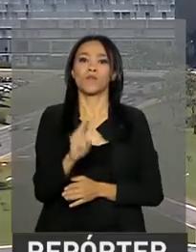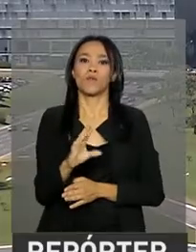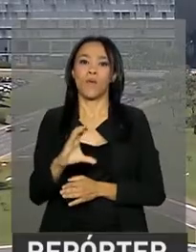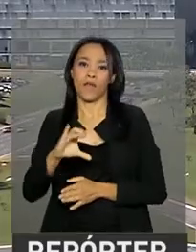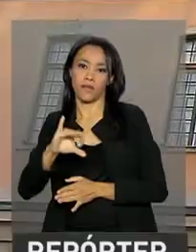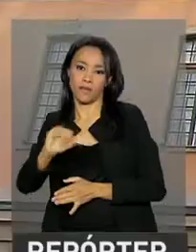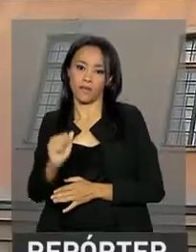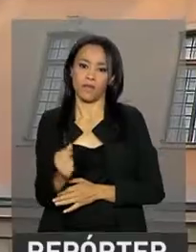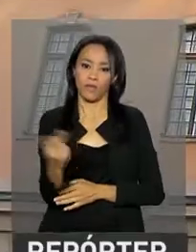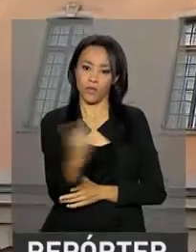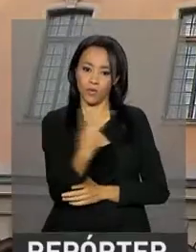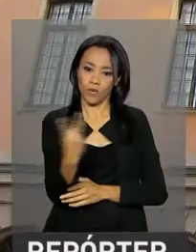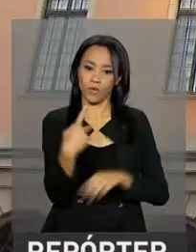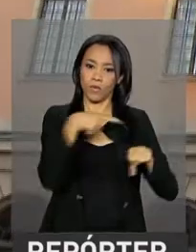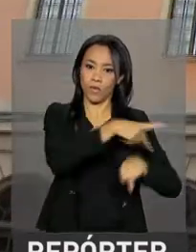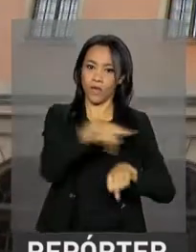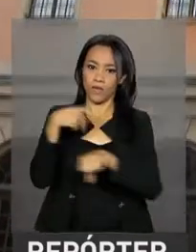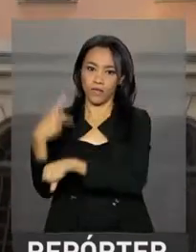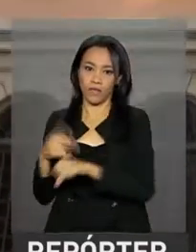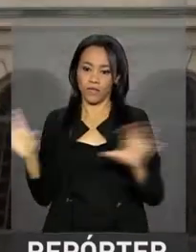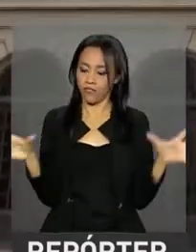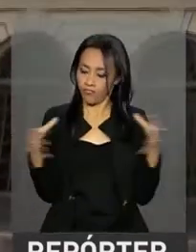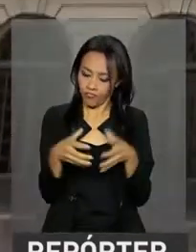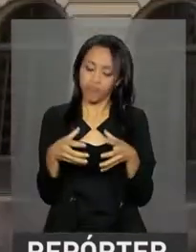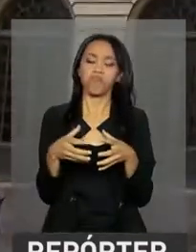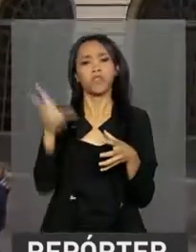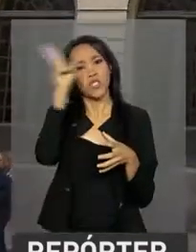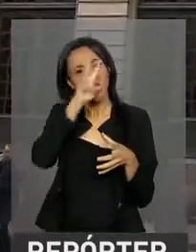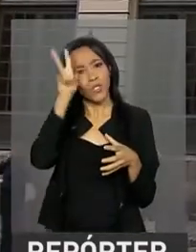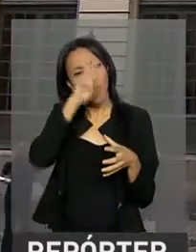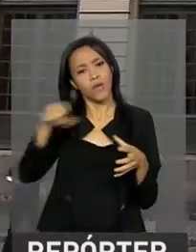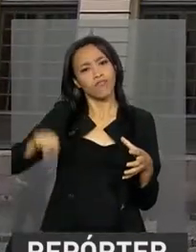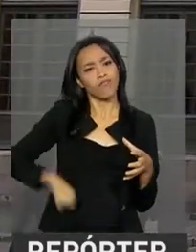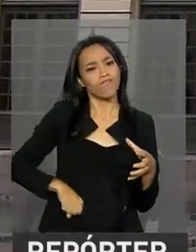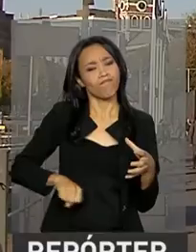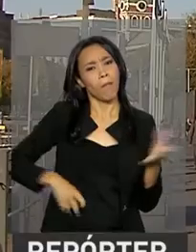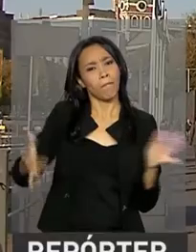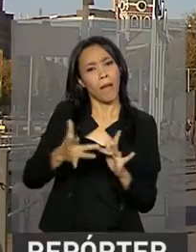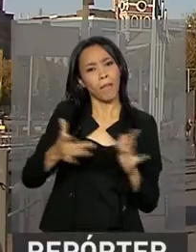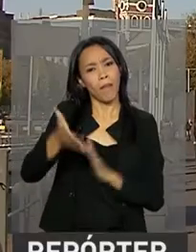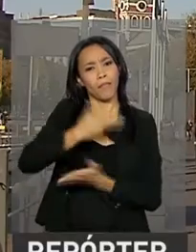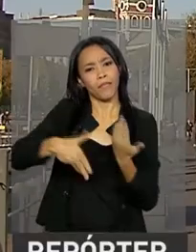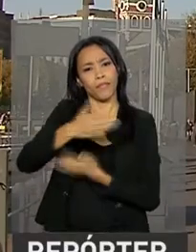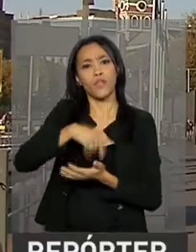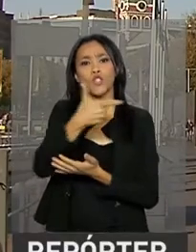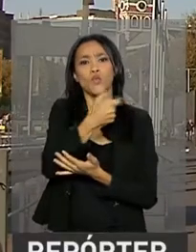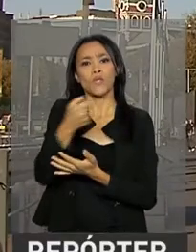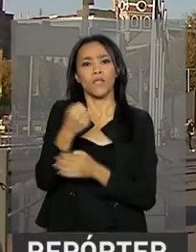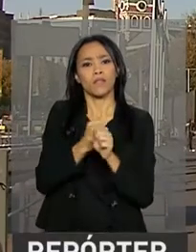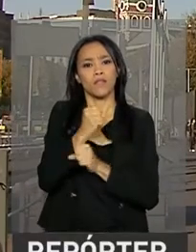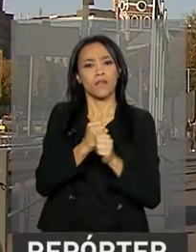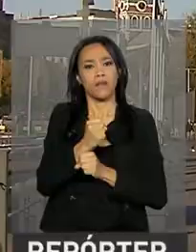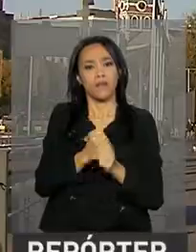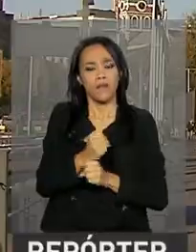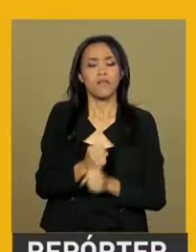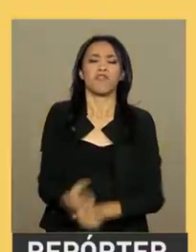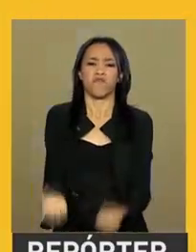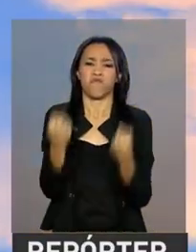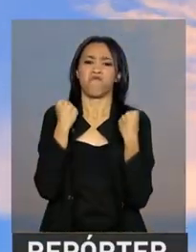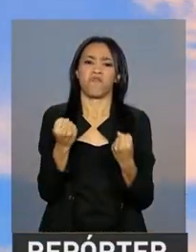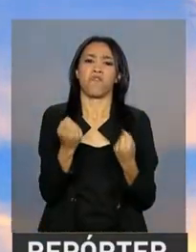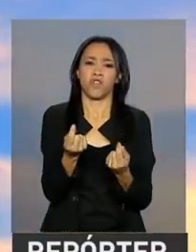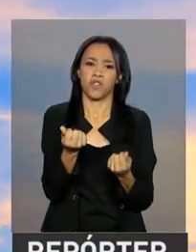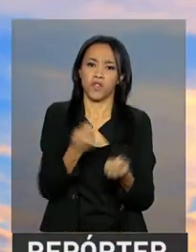Brasil e Suécia. Dois países com uma história diplomática de quase 200 anos e uma relação comercial consolidada.